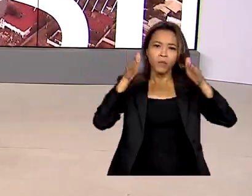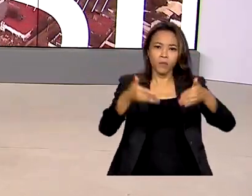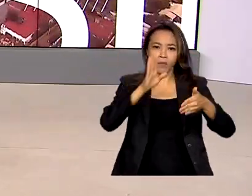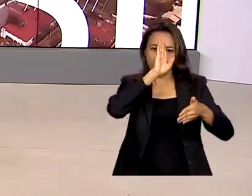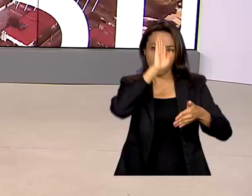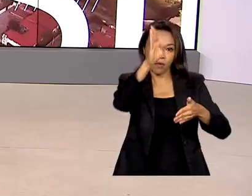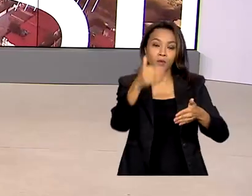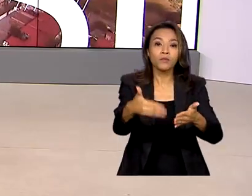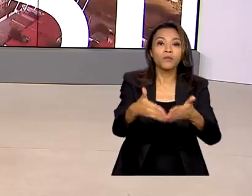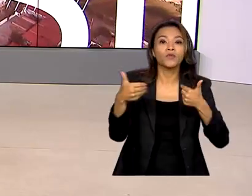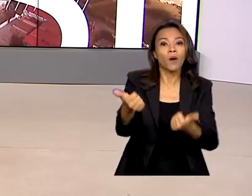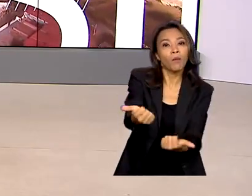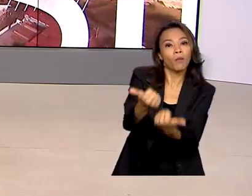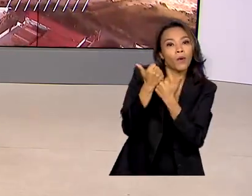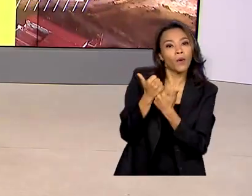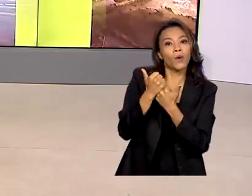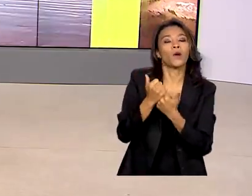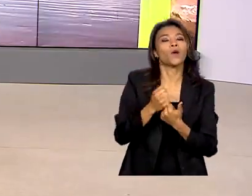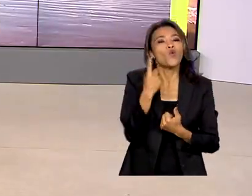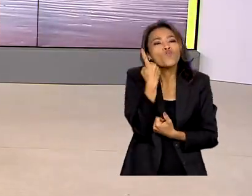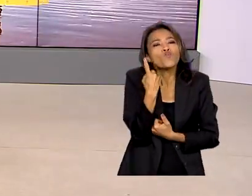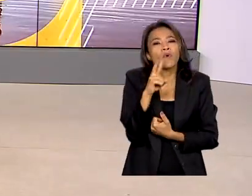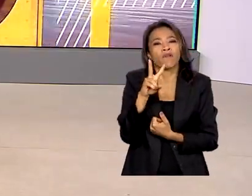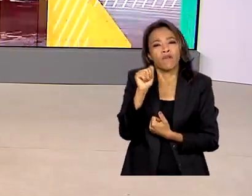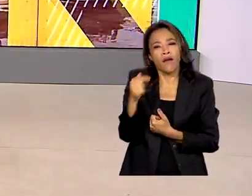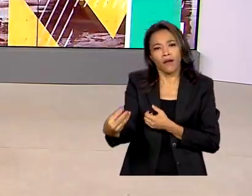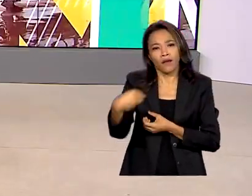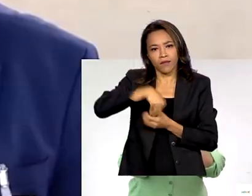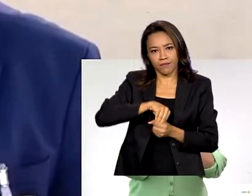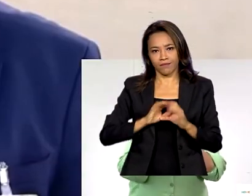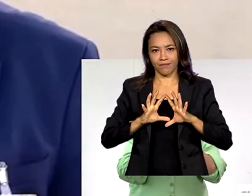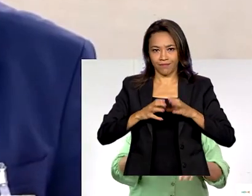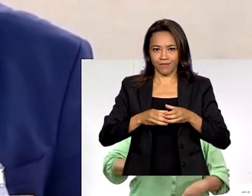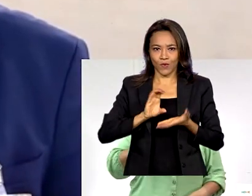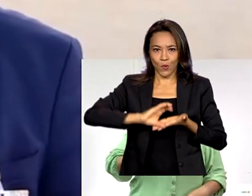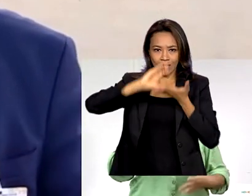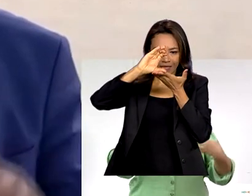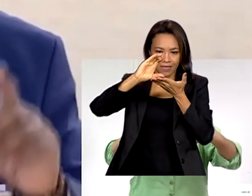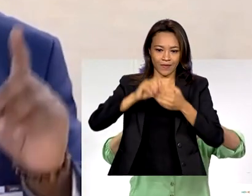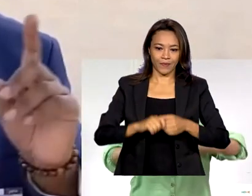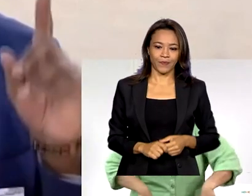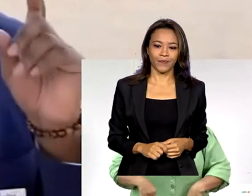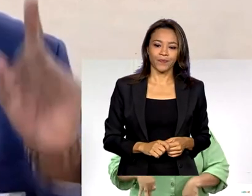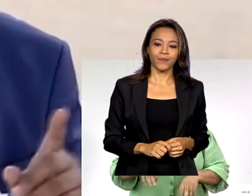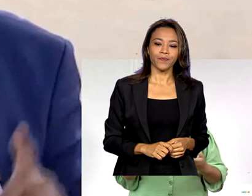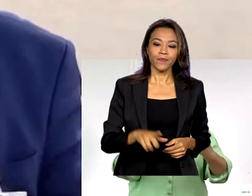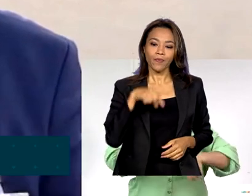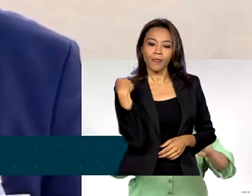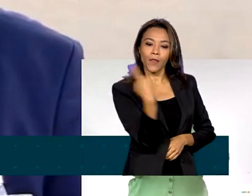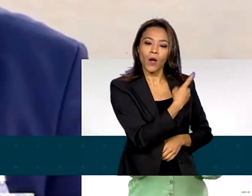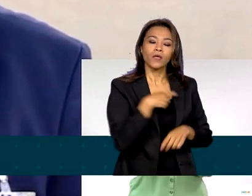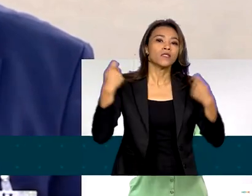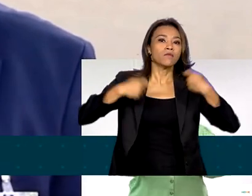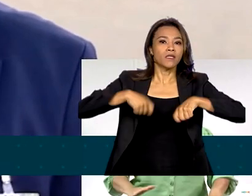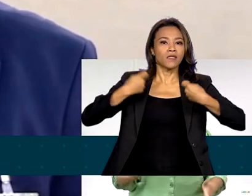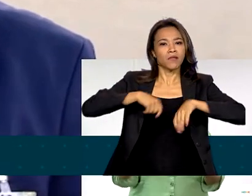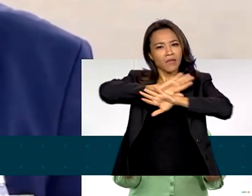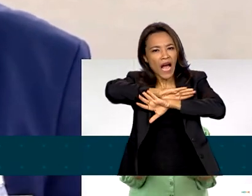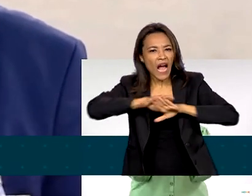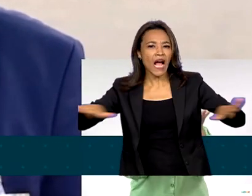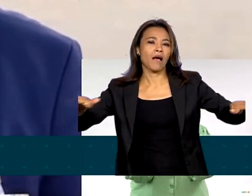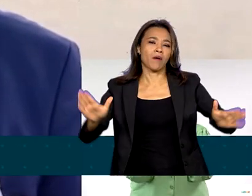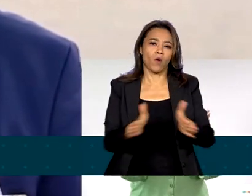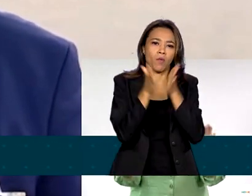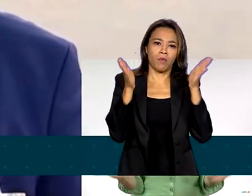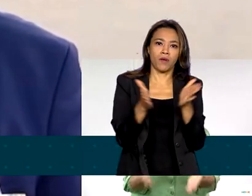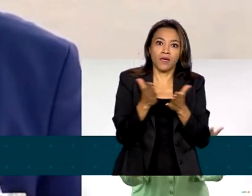pediu ainda apoio à candidatura a uma vaga no Conselho. Precisamos não só erradicar a pobreza, mas também promover